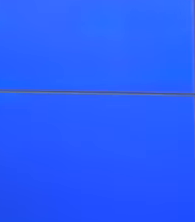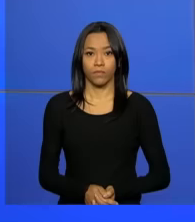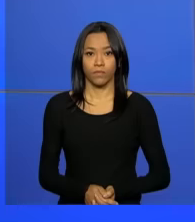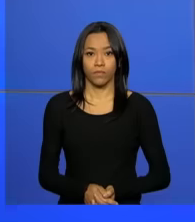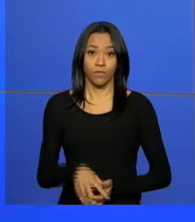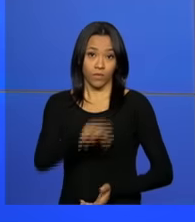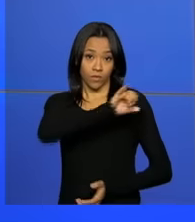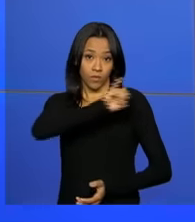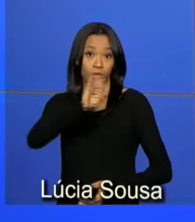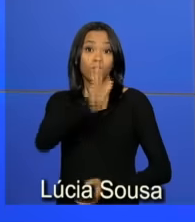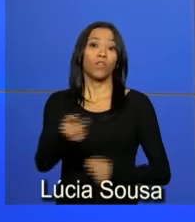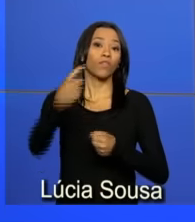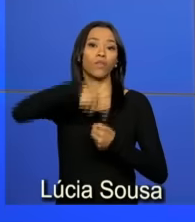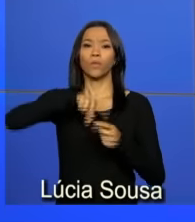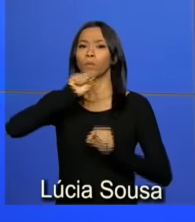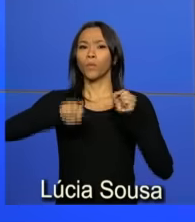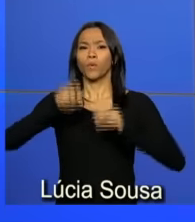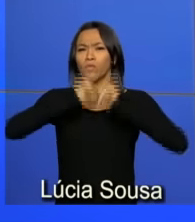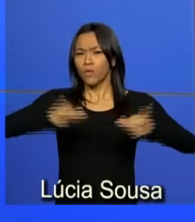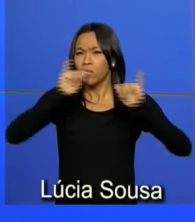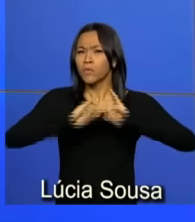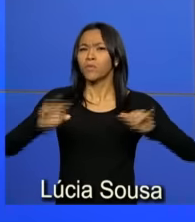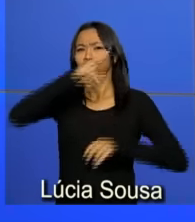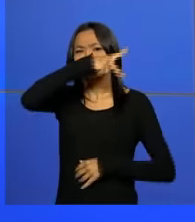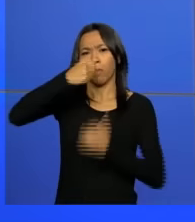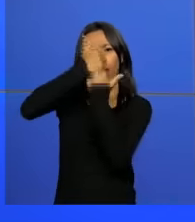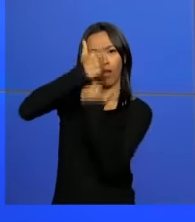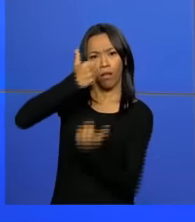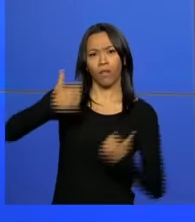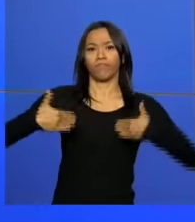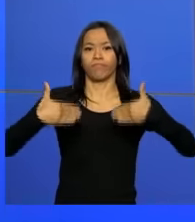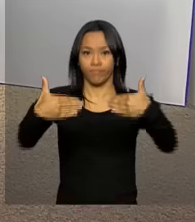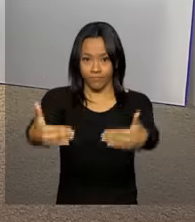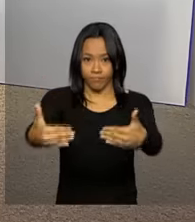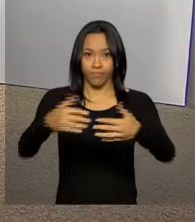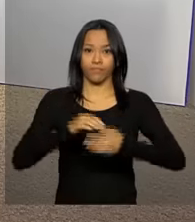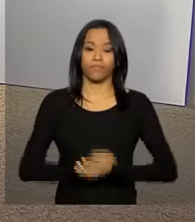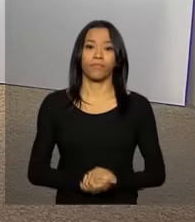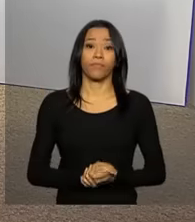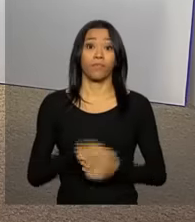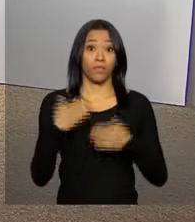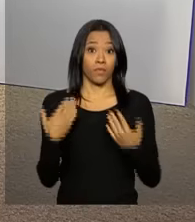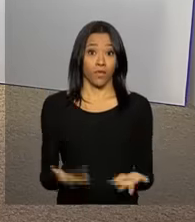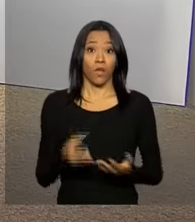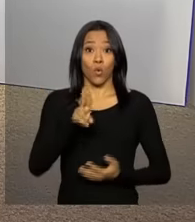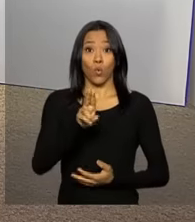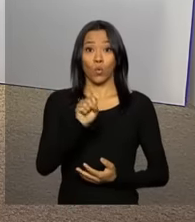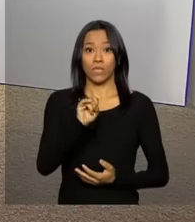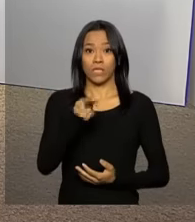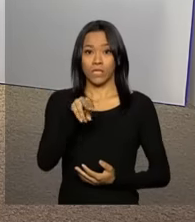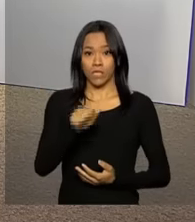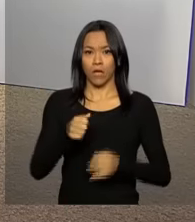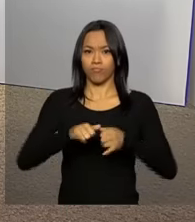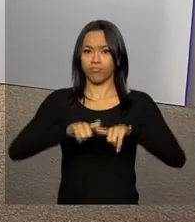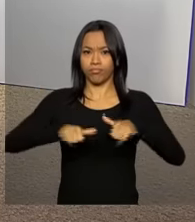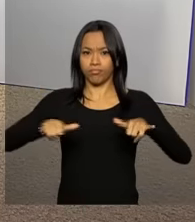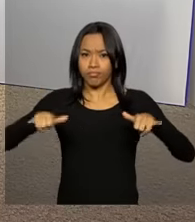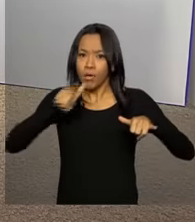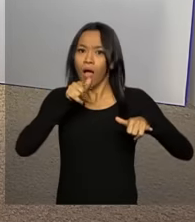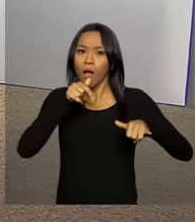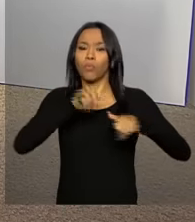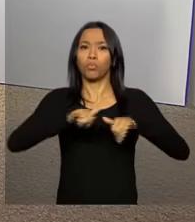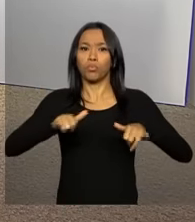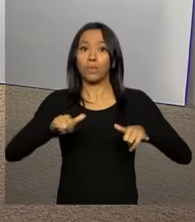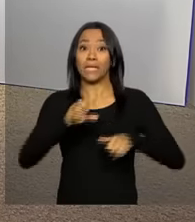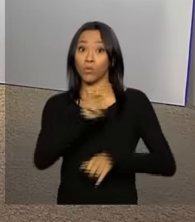Olá, estamos de volta com as notícias do Executivo Federal nesta manhã. A usina hidrelétrica de Itaipu, a